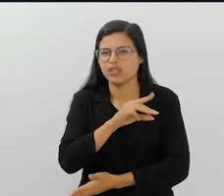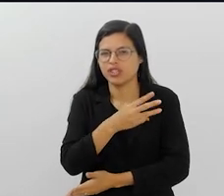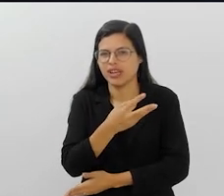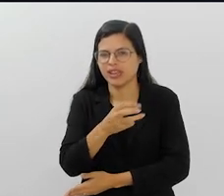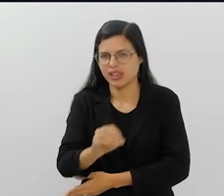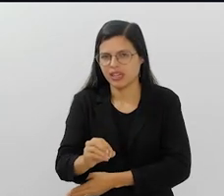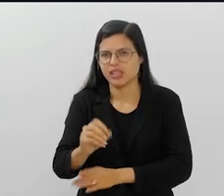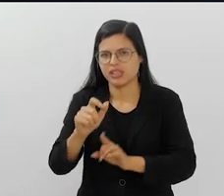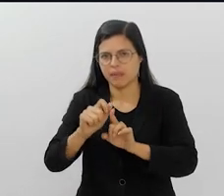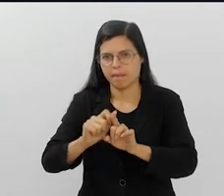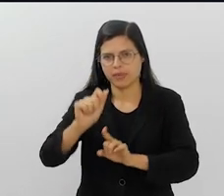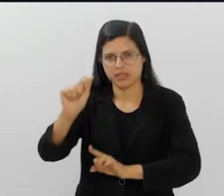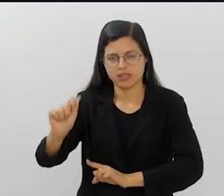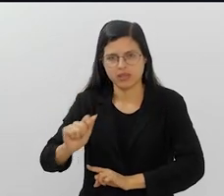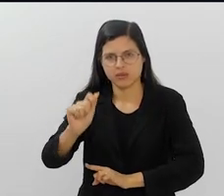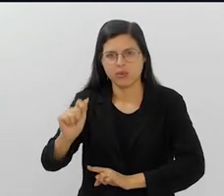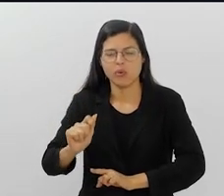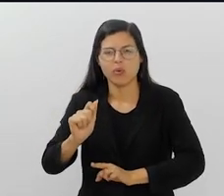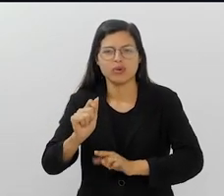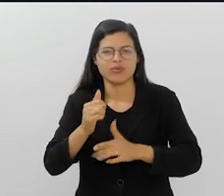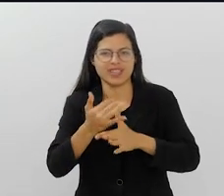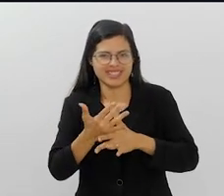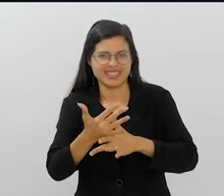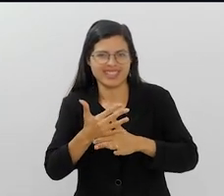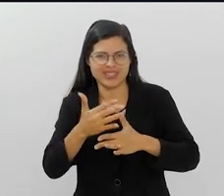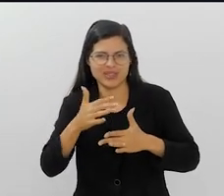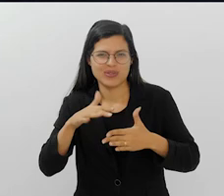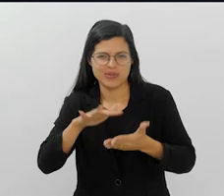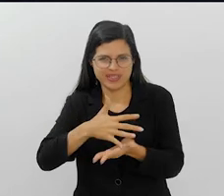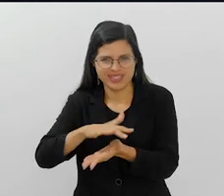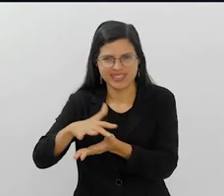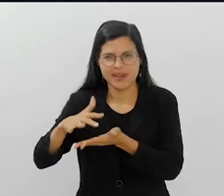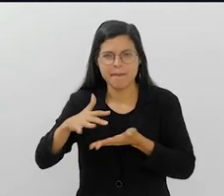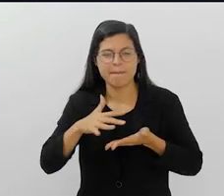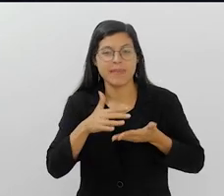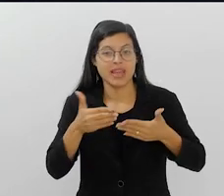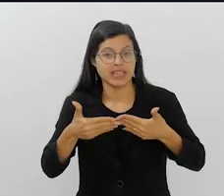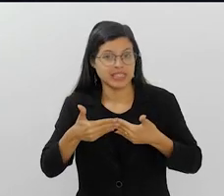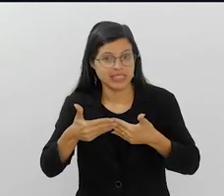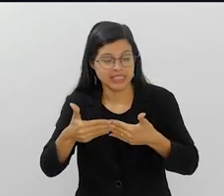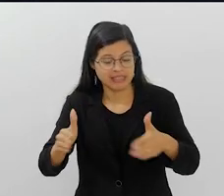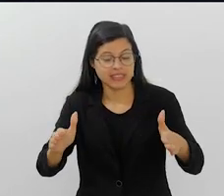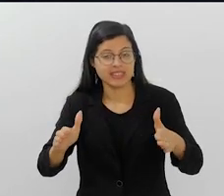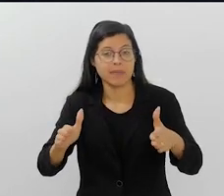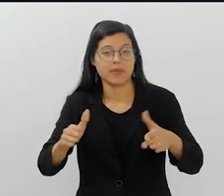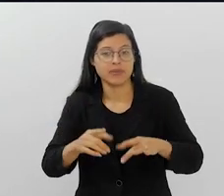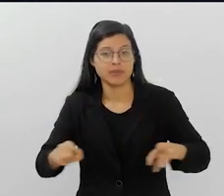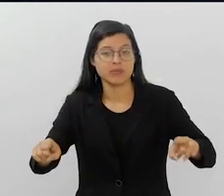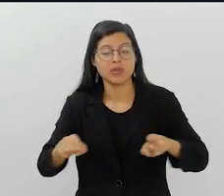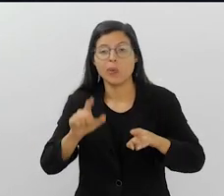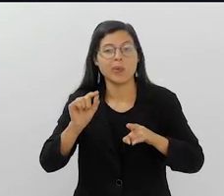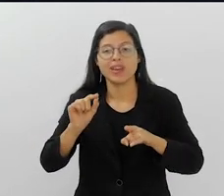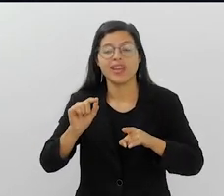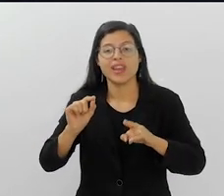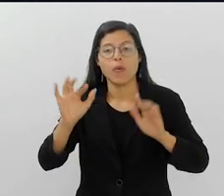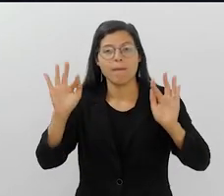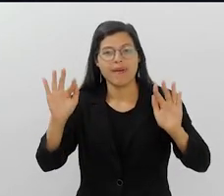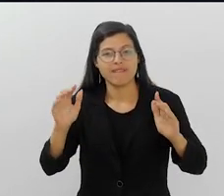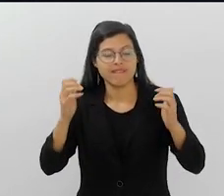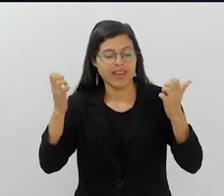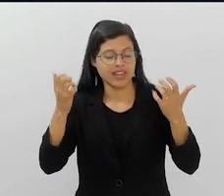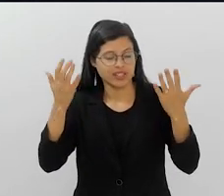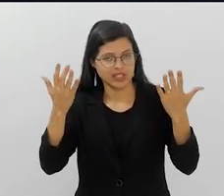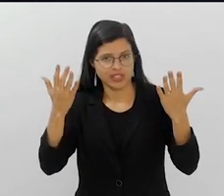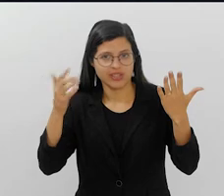30, né? De agosto. Na cidade do Samba. O lançamento do enredo é uma festa que a Liga promove, onde as